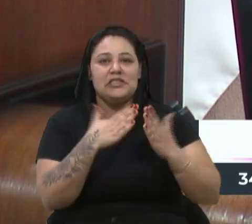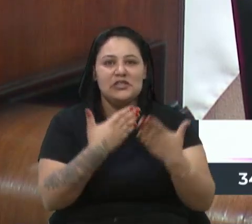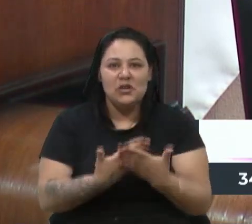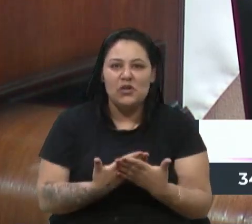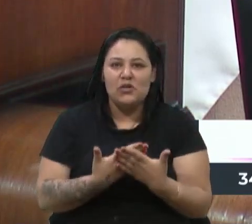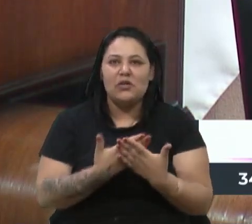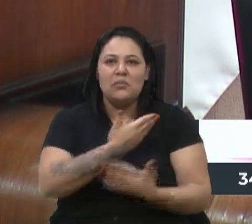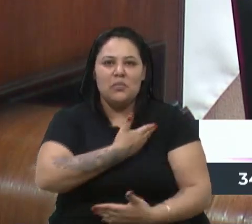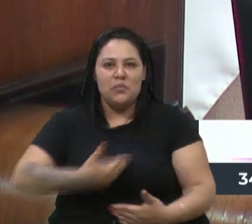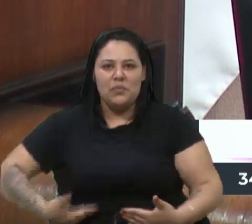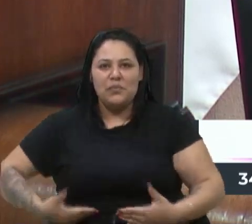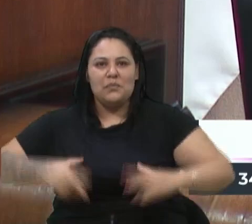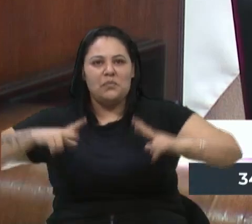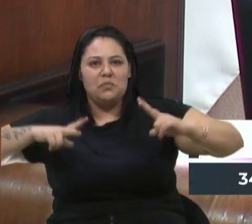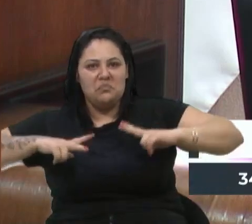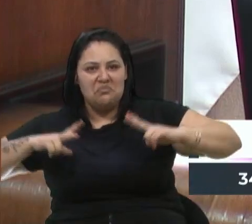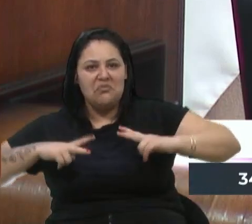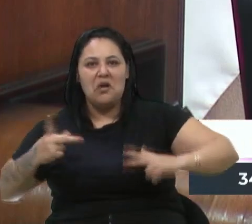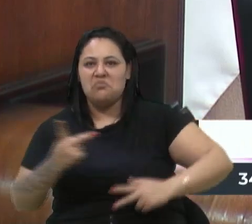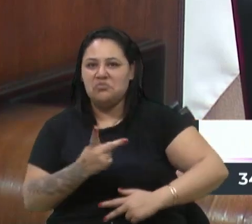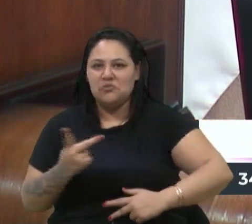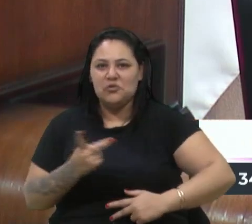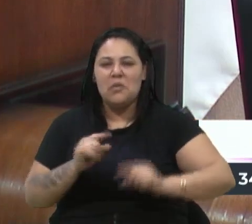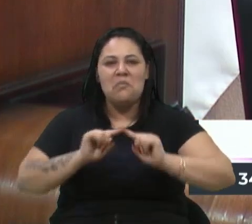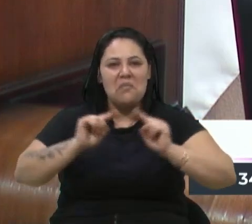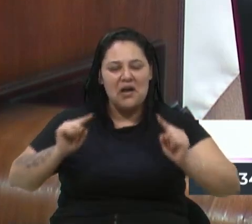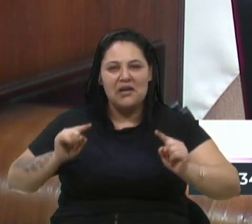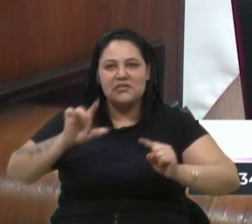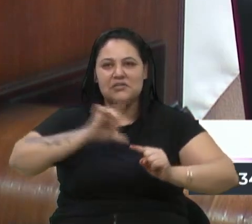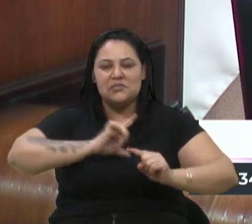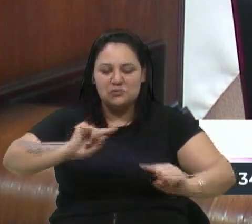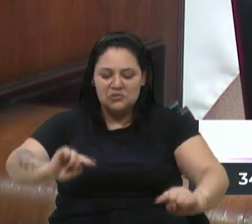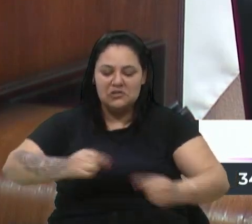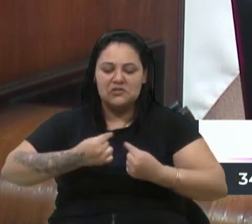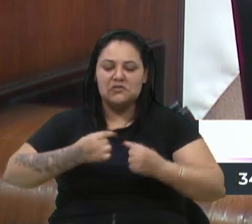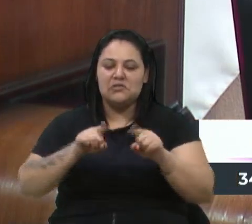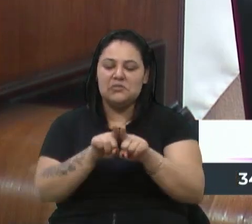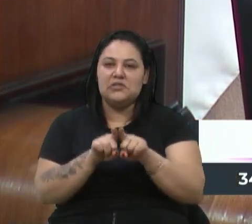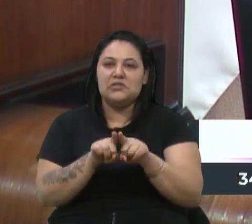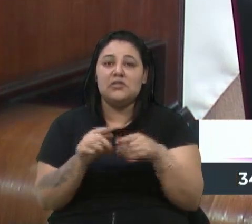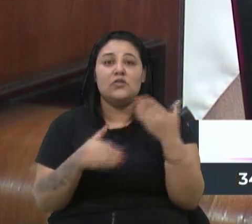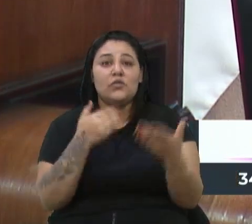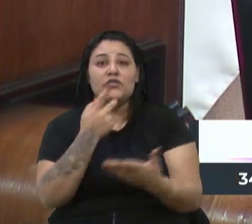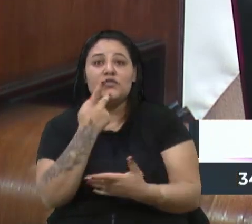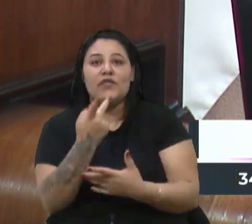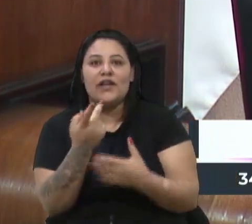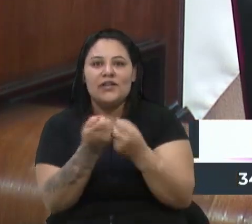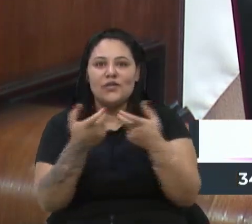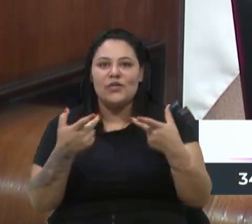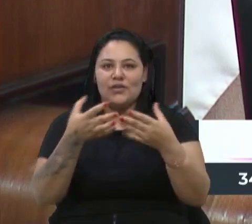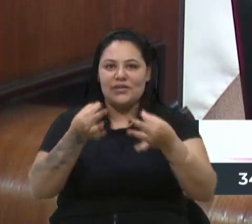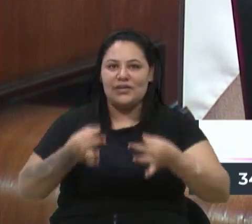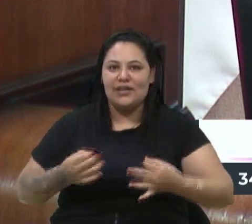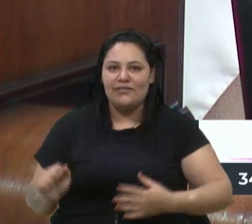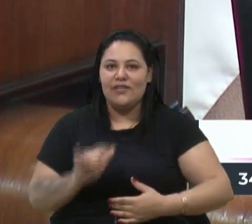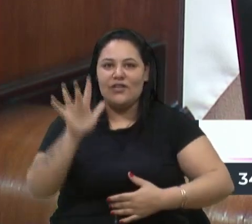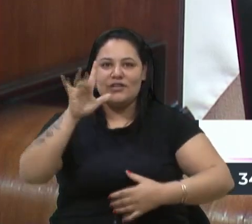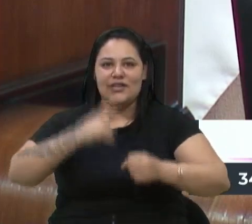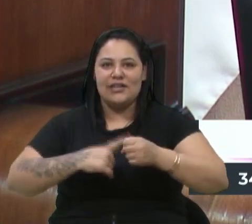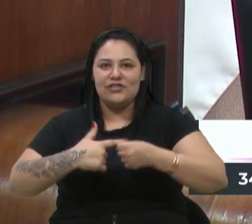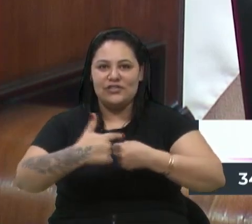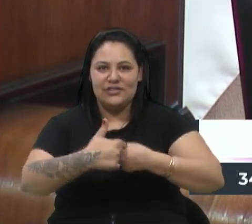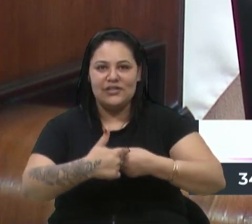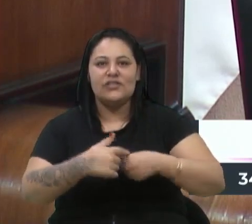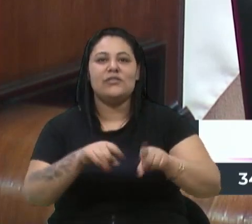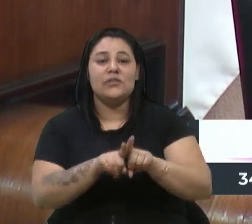públicas quanto particulares, mas com esse desafio. E quando a gente fala sobre essa questão de valorizar a nossa cidade, a gente está falando sobre isso